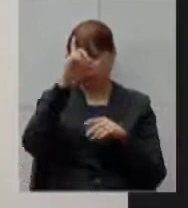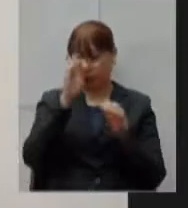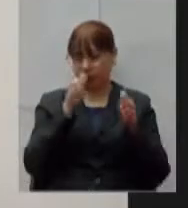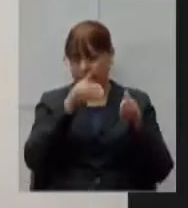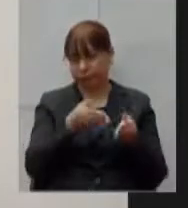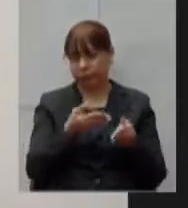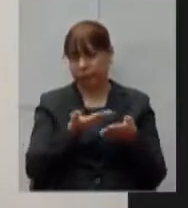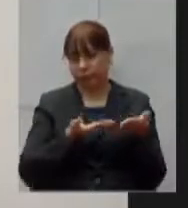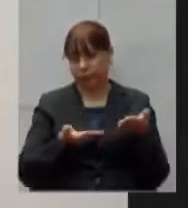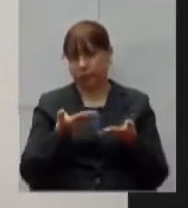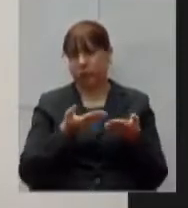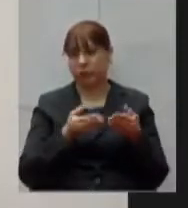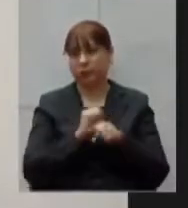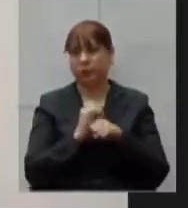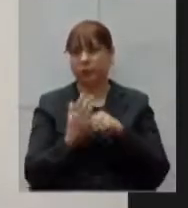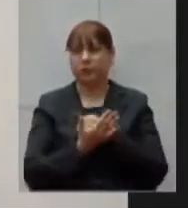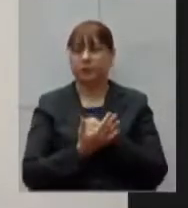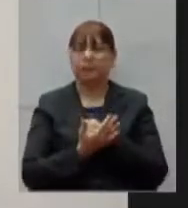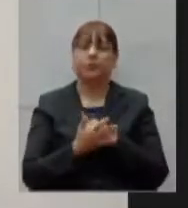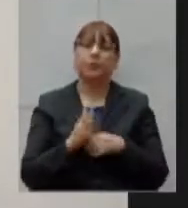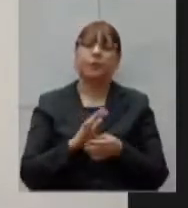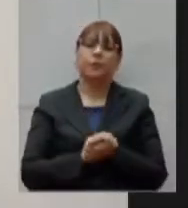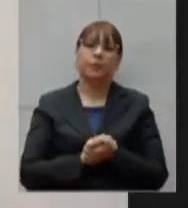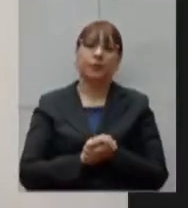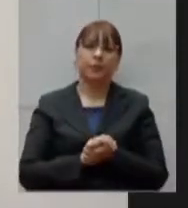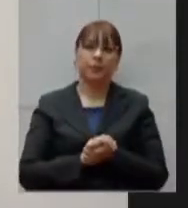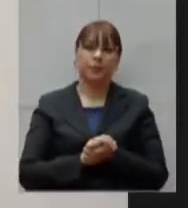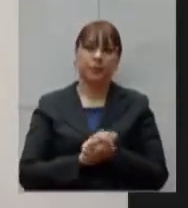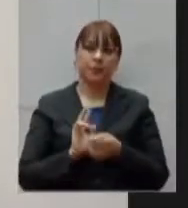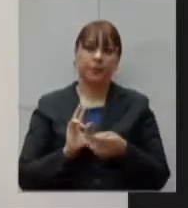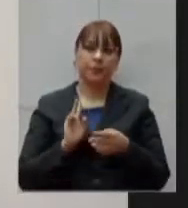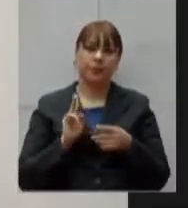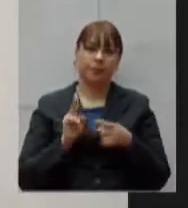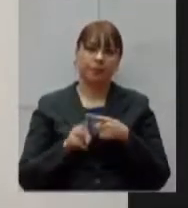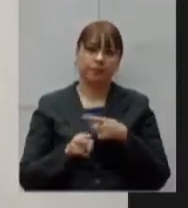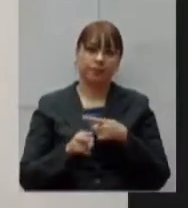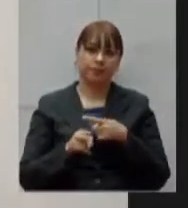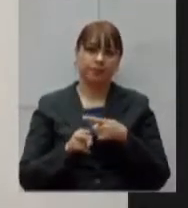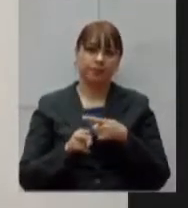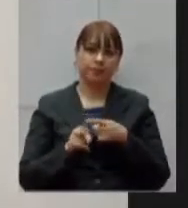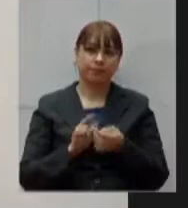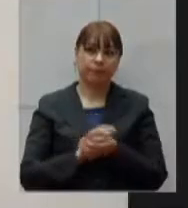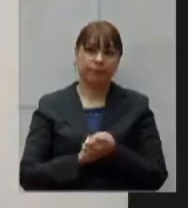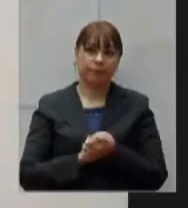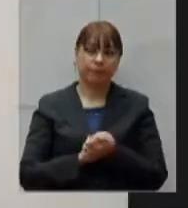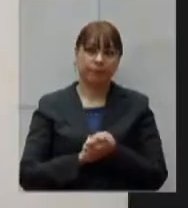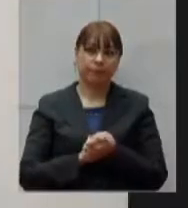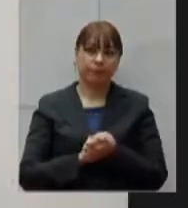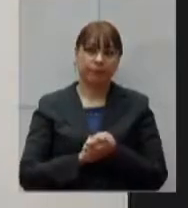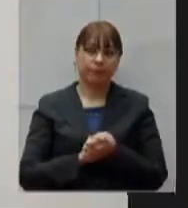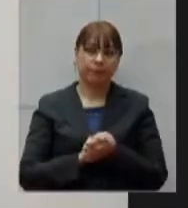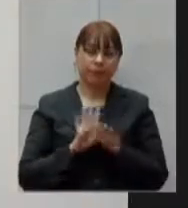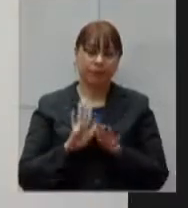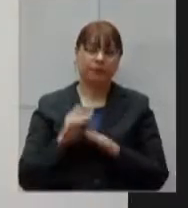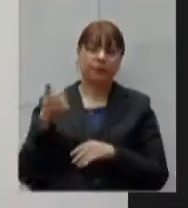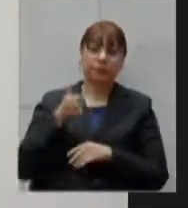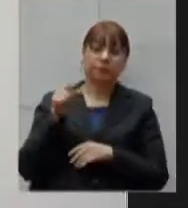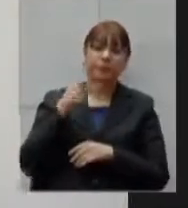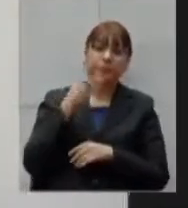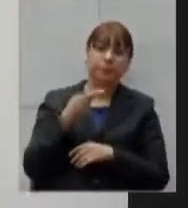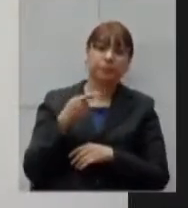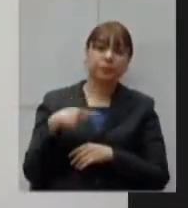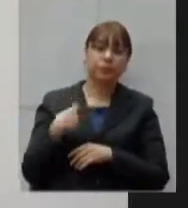colocou que estamos no